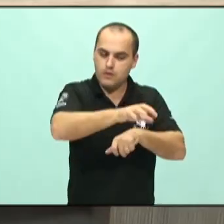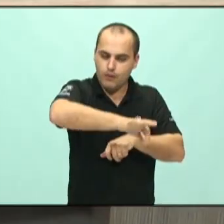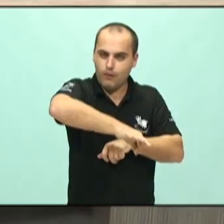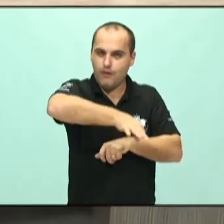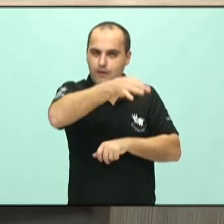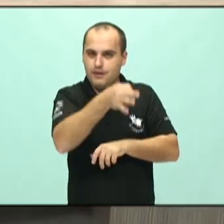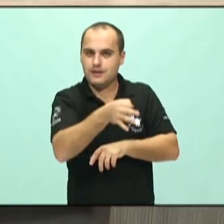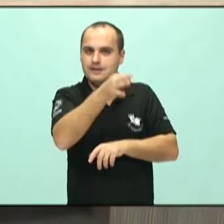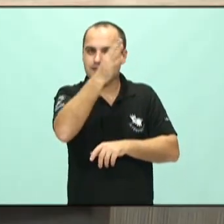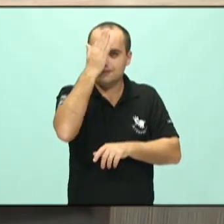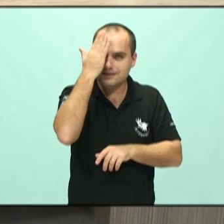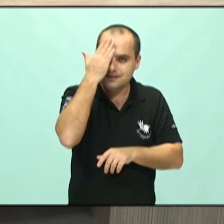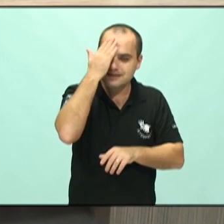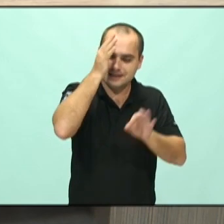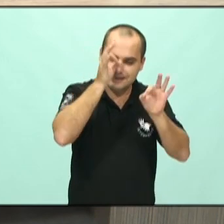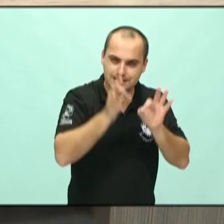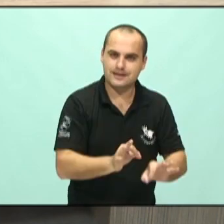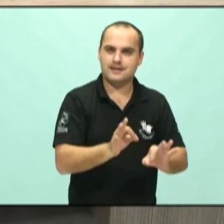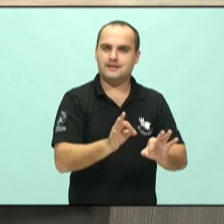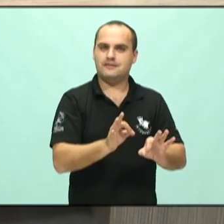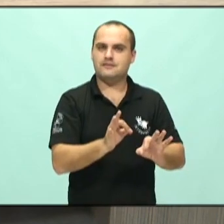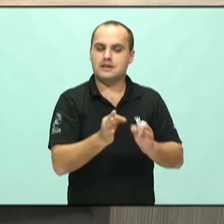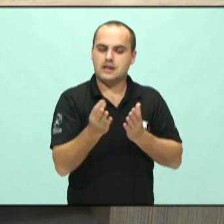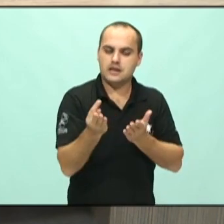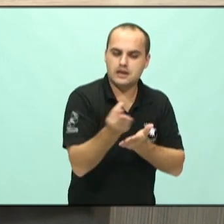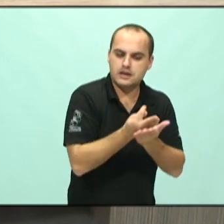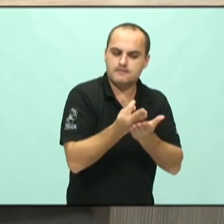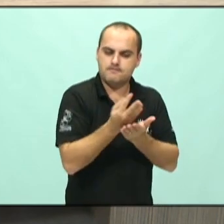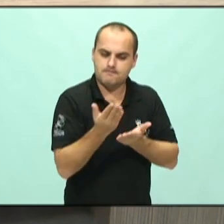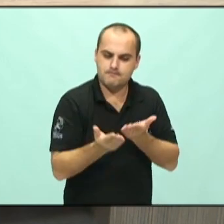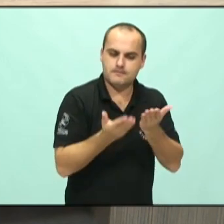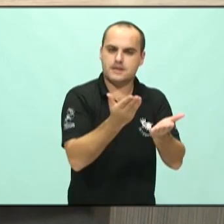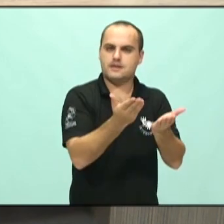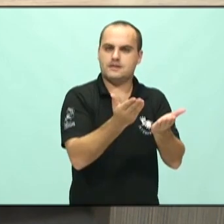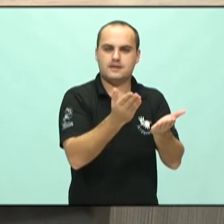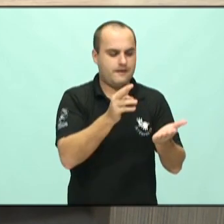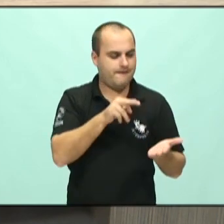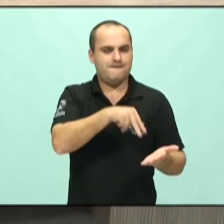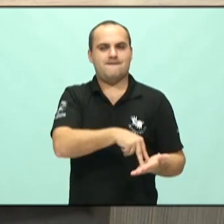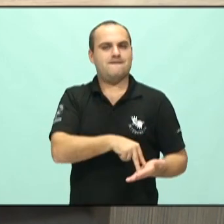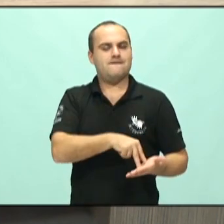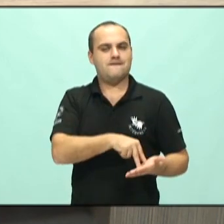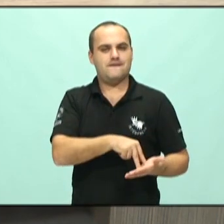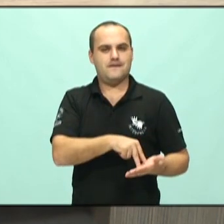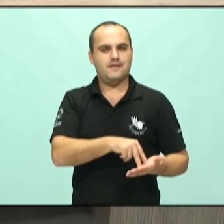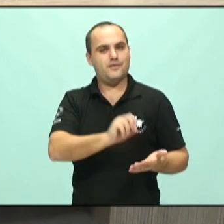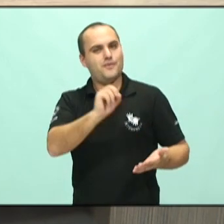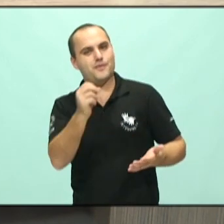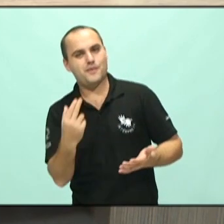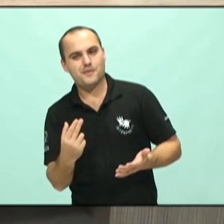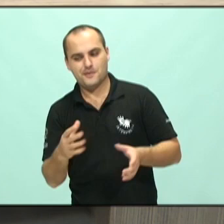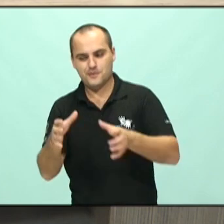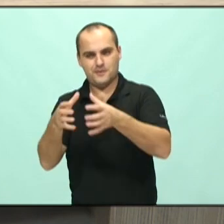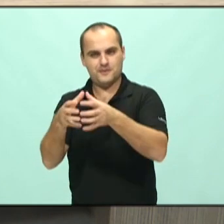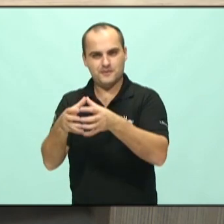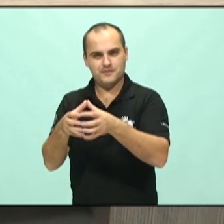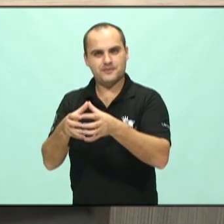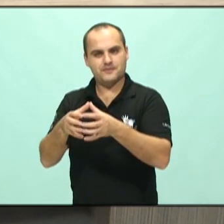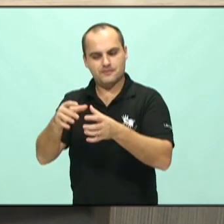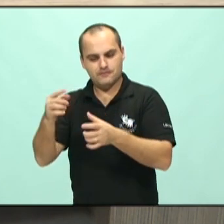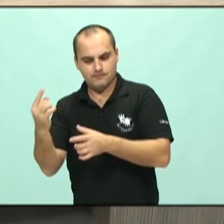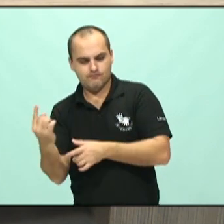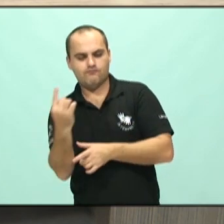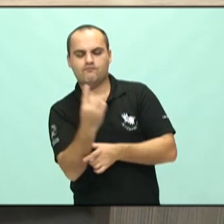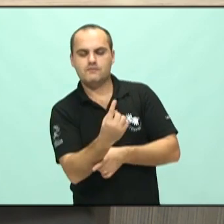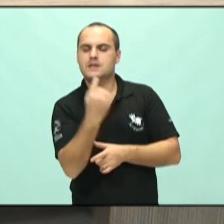necessidade de um tratamento mais imponente ou não. Mas a equipe multiprofissional é extremamente